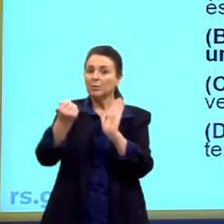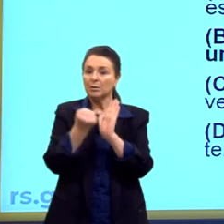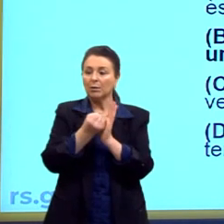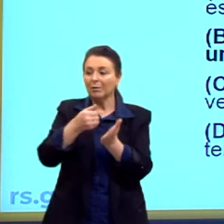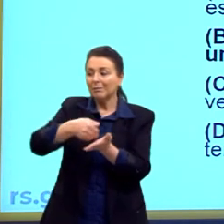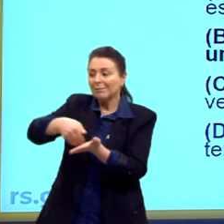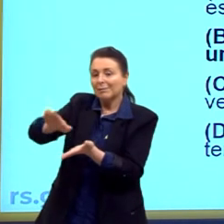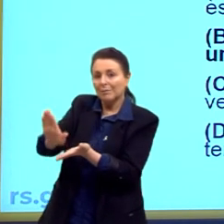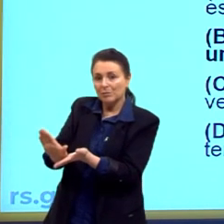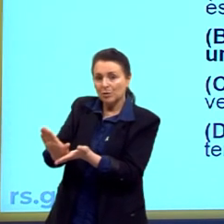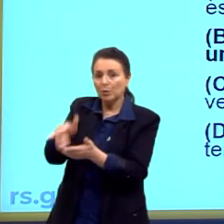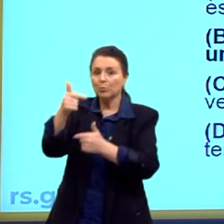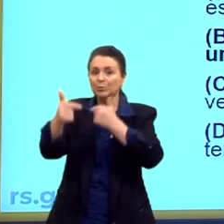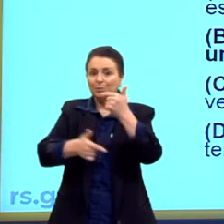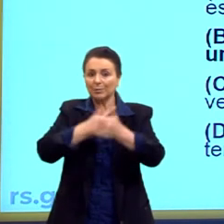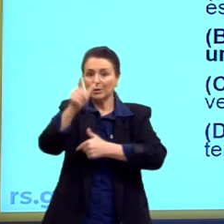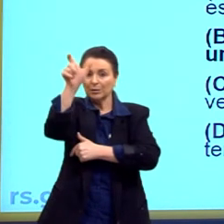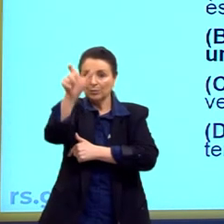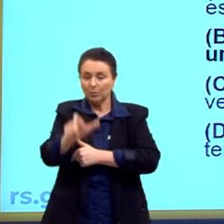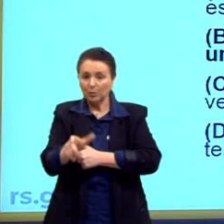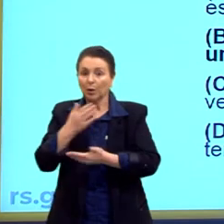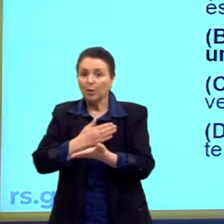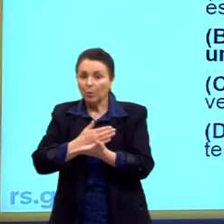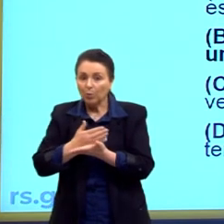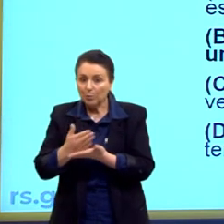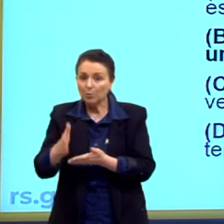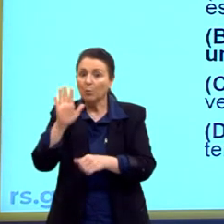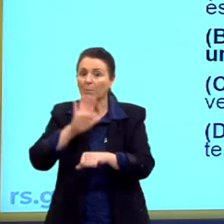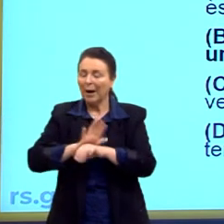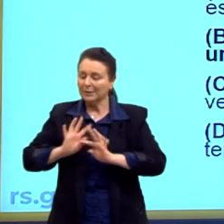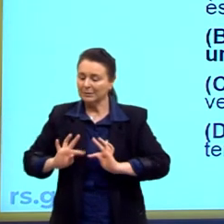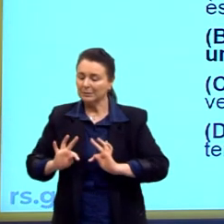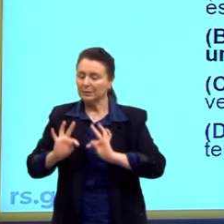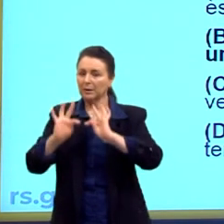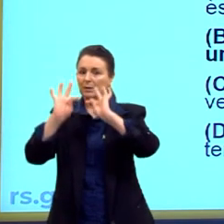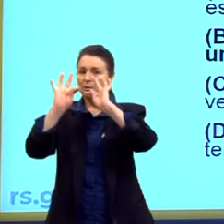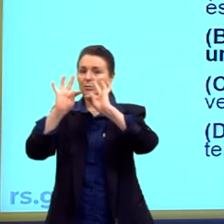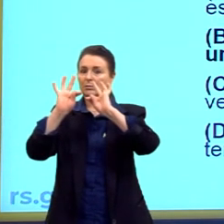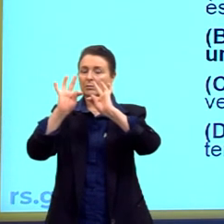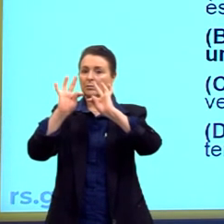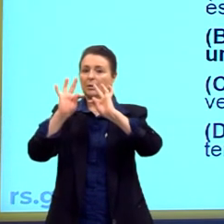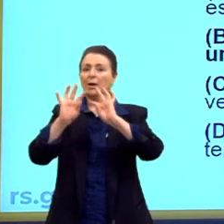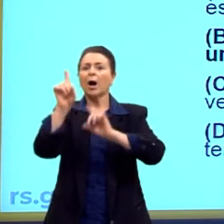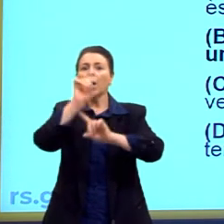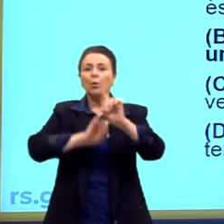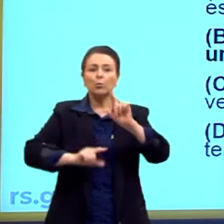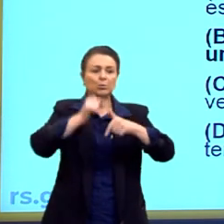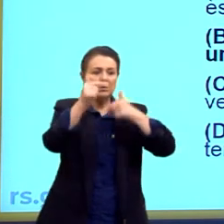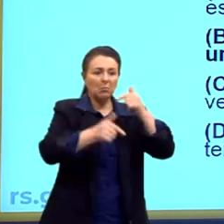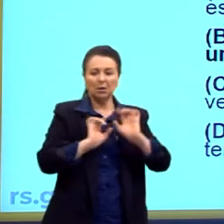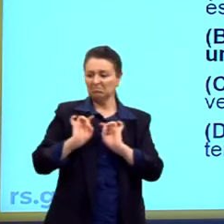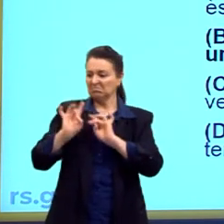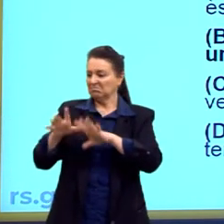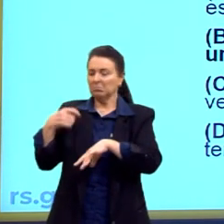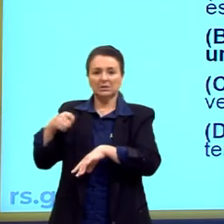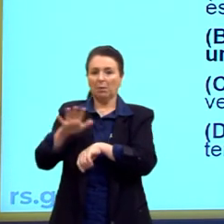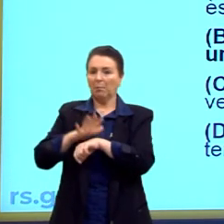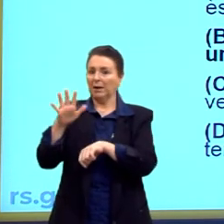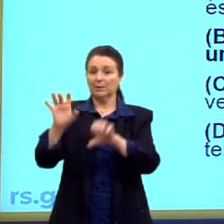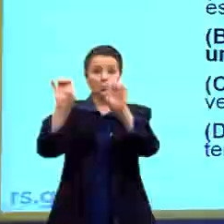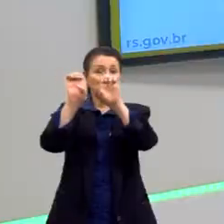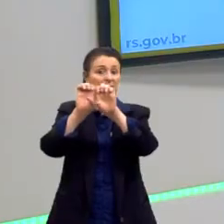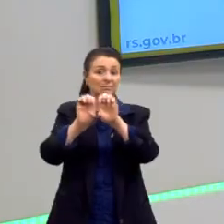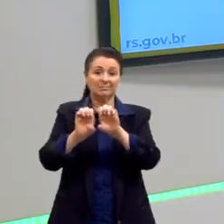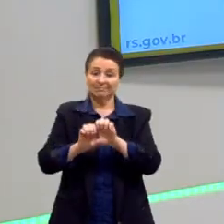da mão de obra e introduziram novas tecnologias que tornaram obsoletos certos postos de trabalho, desemprego estrutural.